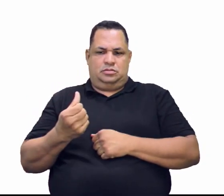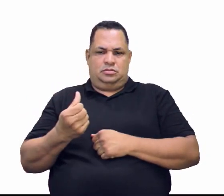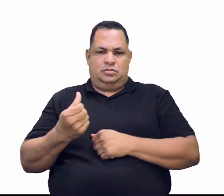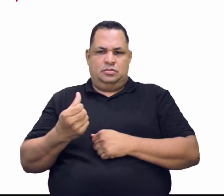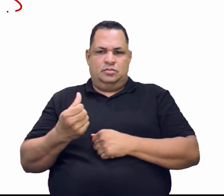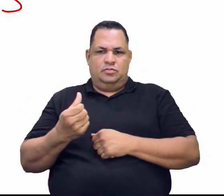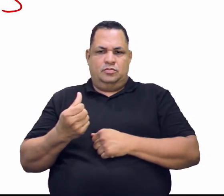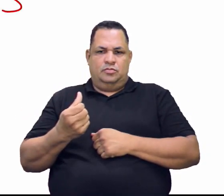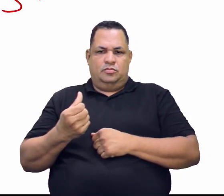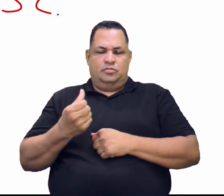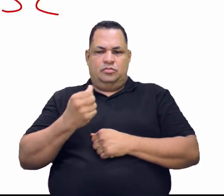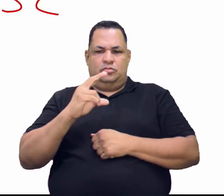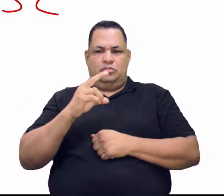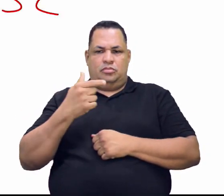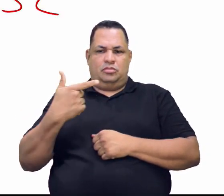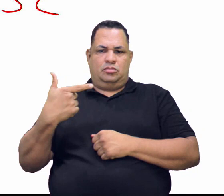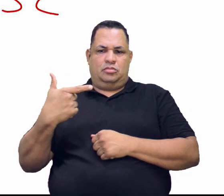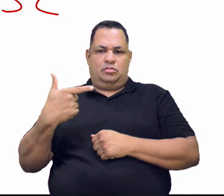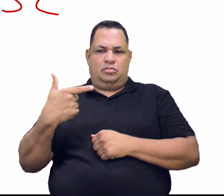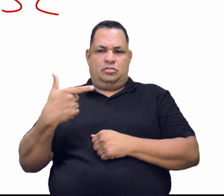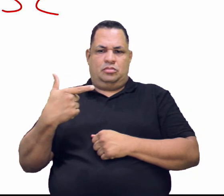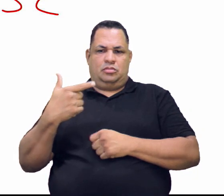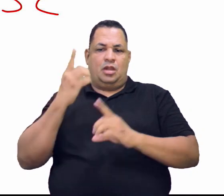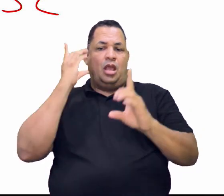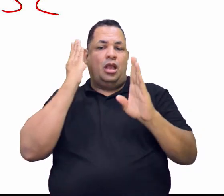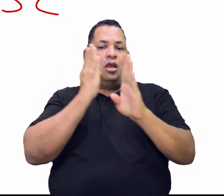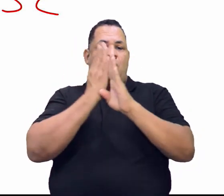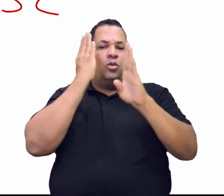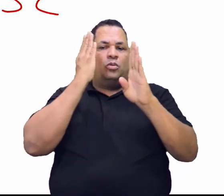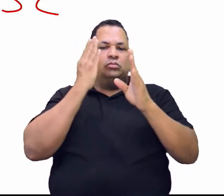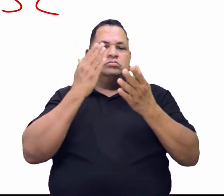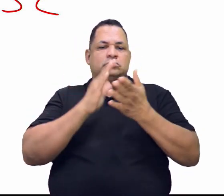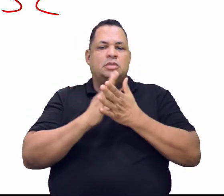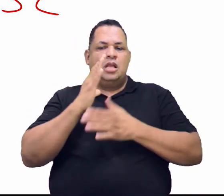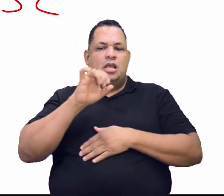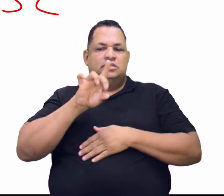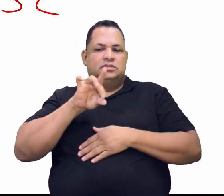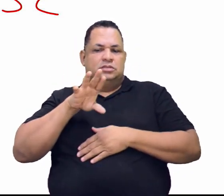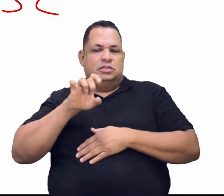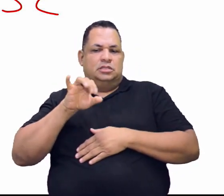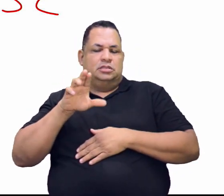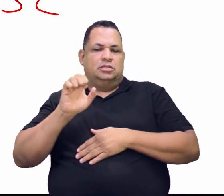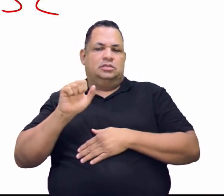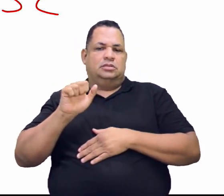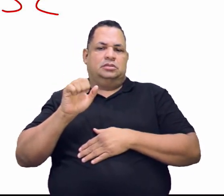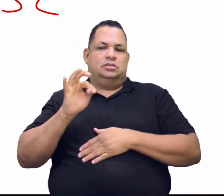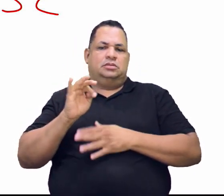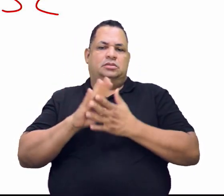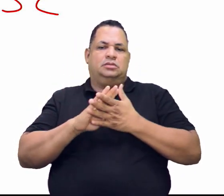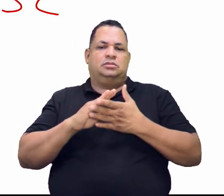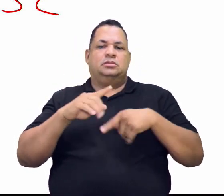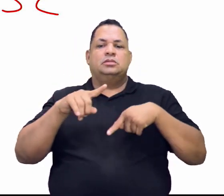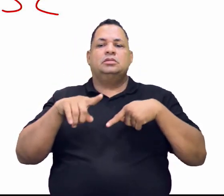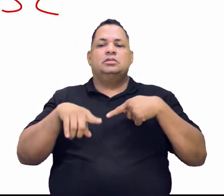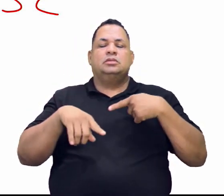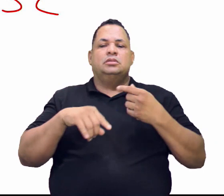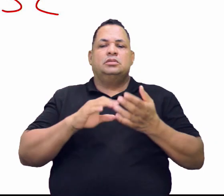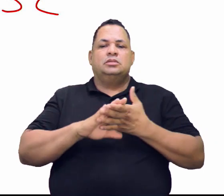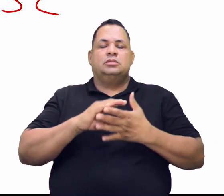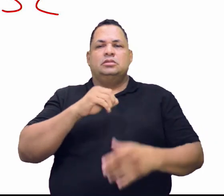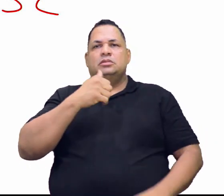aí. Em 52, foi descoberto o achado. Em 52,